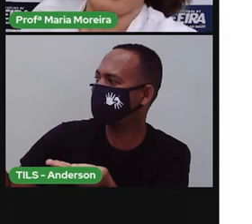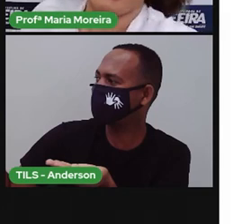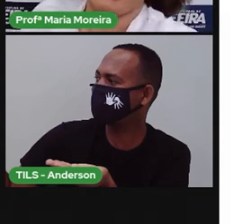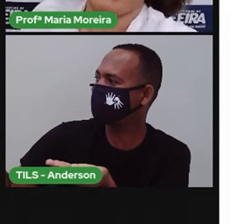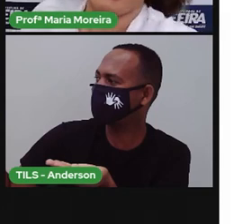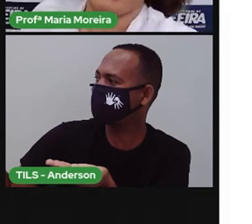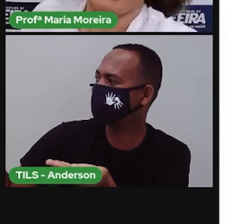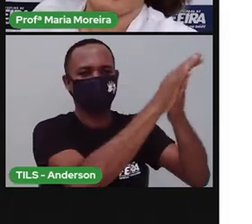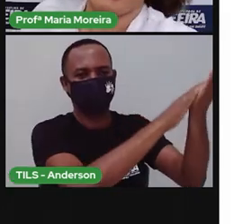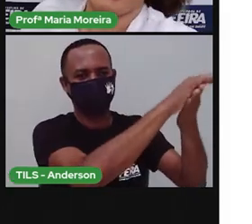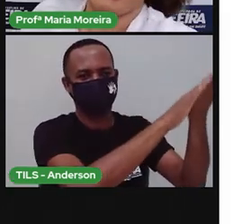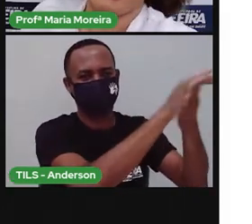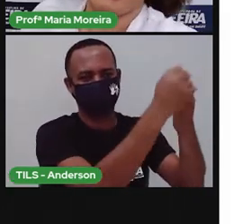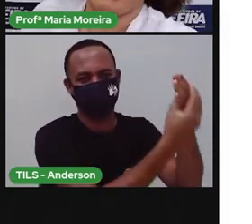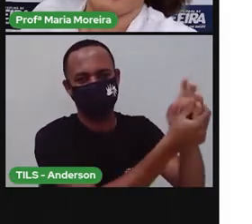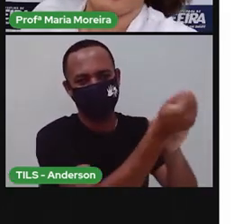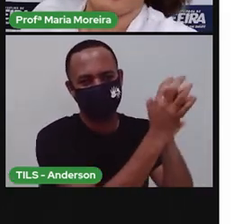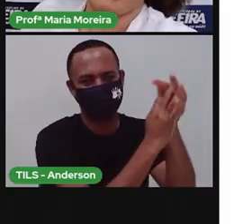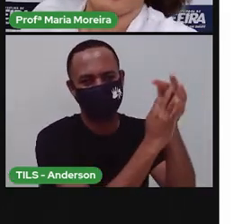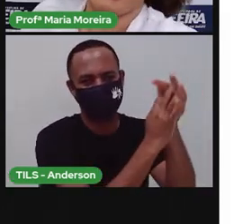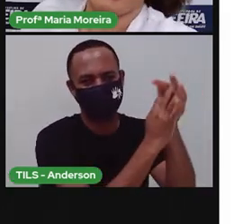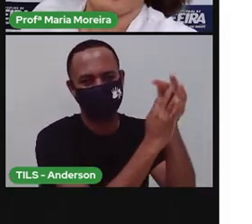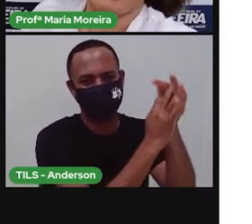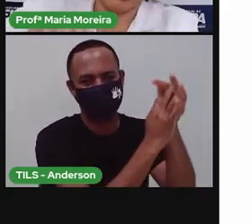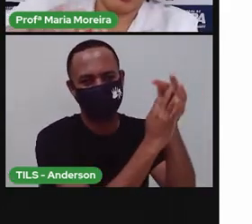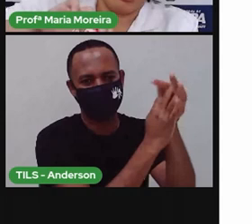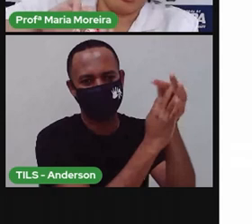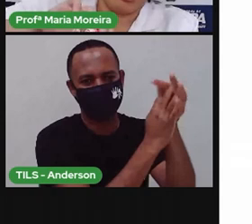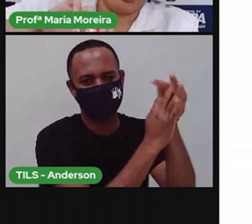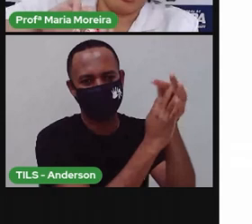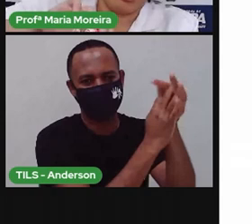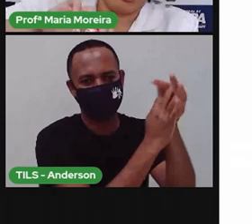Ele quer que eu use, que eu gaste o álcool. Eu nem sei.